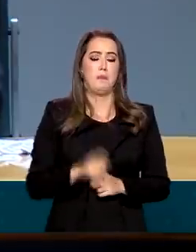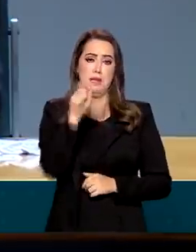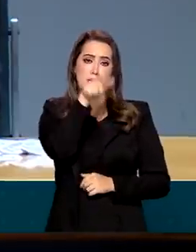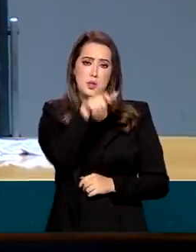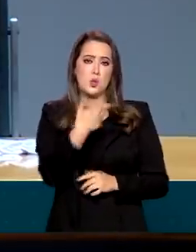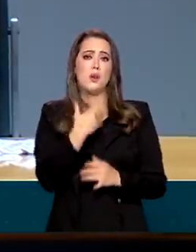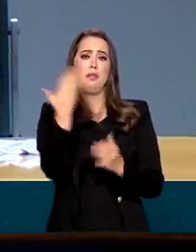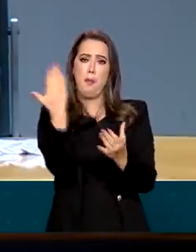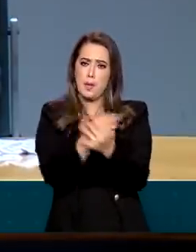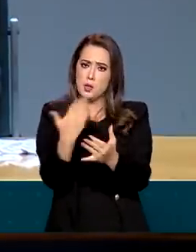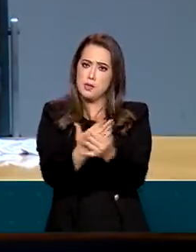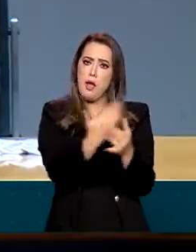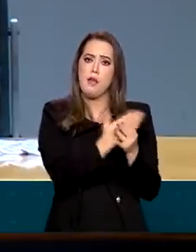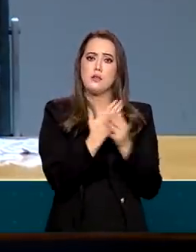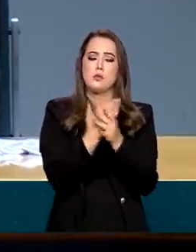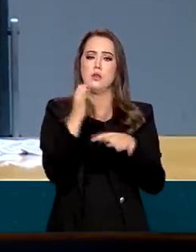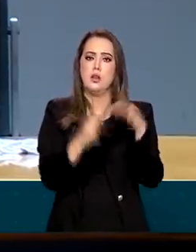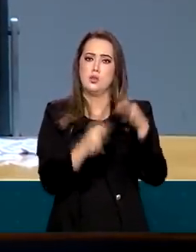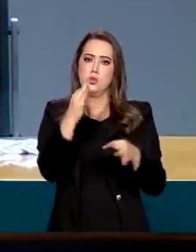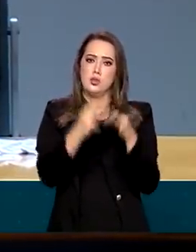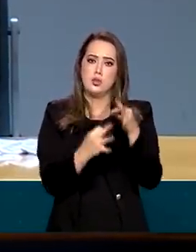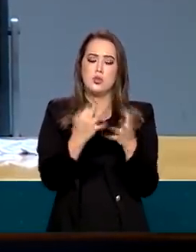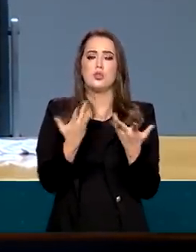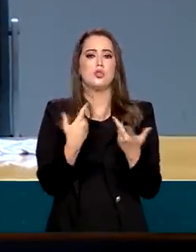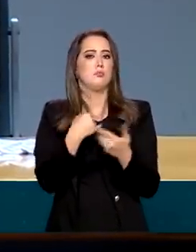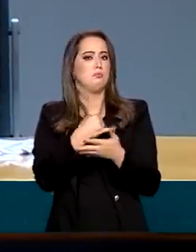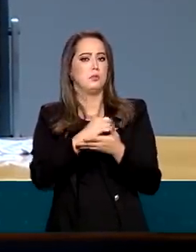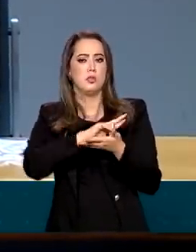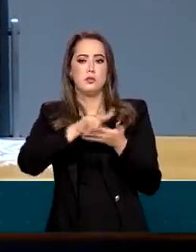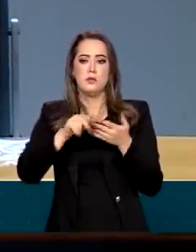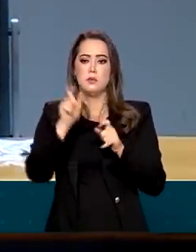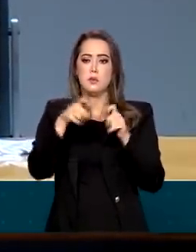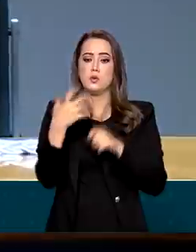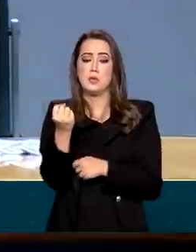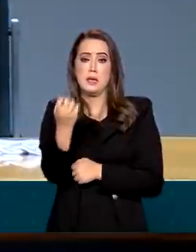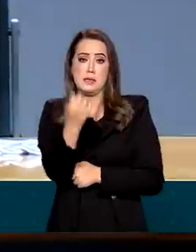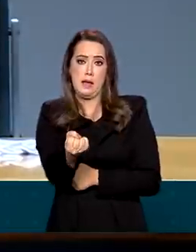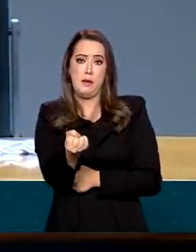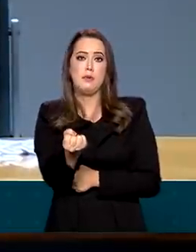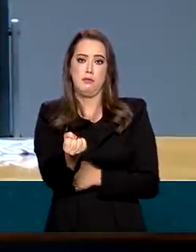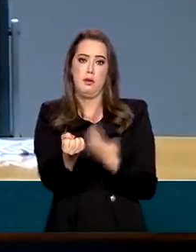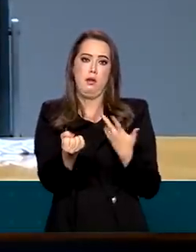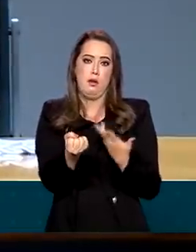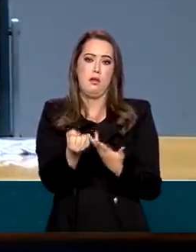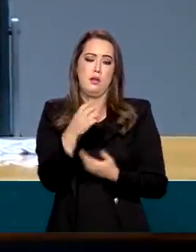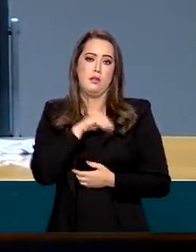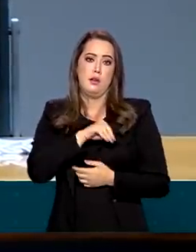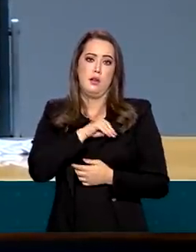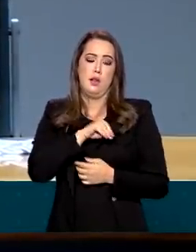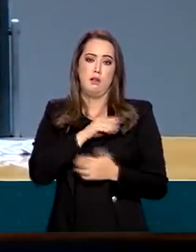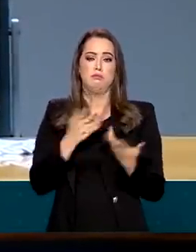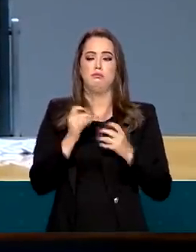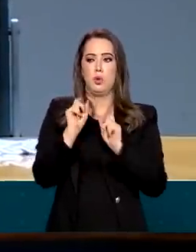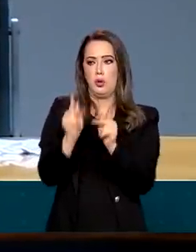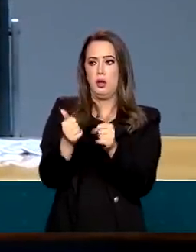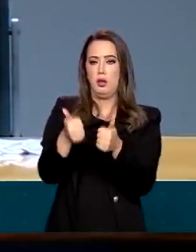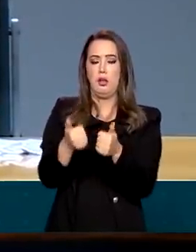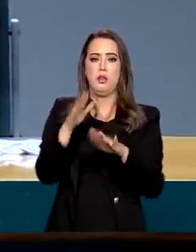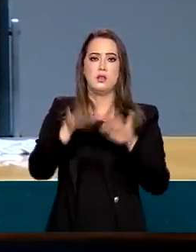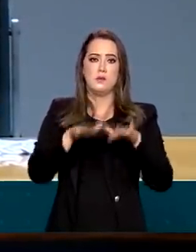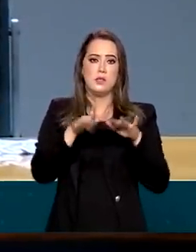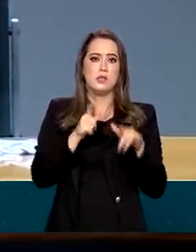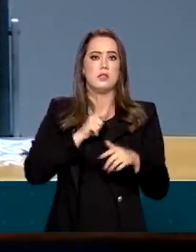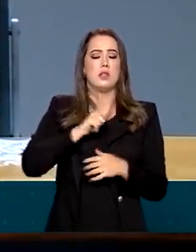causas, recebem o seu dinheiro. Pensão alimentar, todo mundo recebe. Agora, os maiores, normalmente, tem